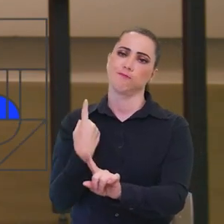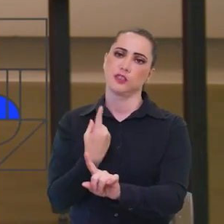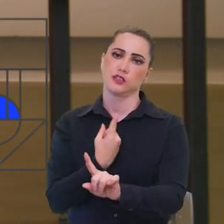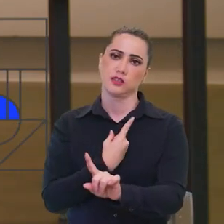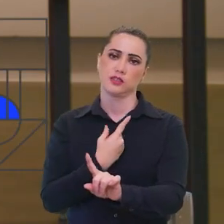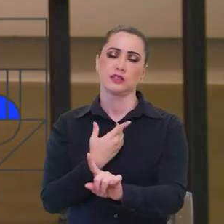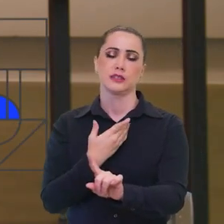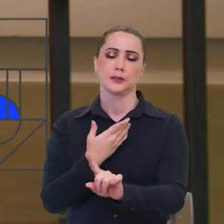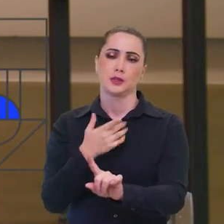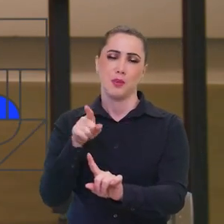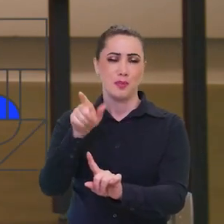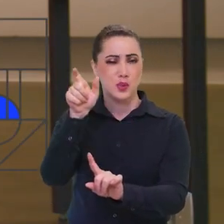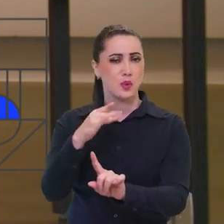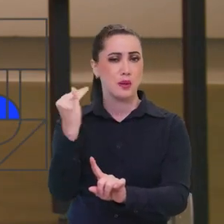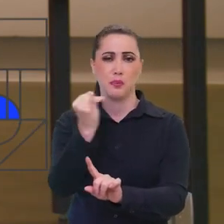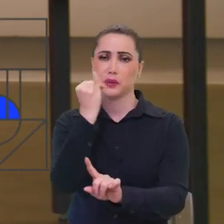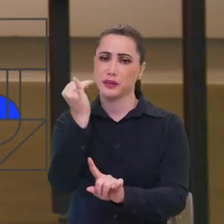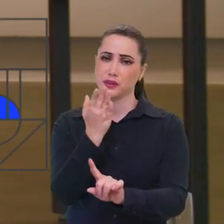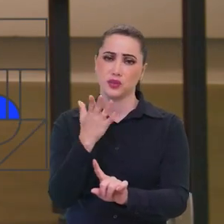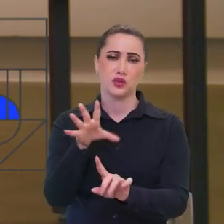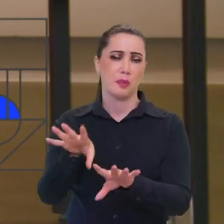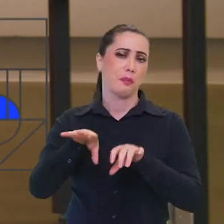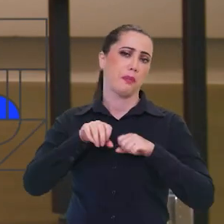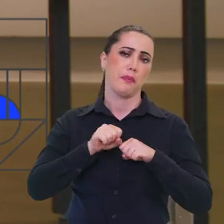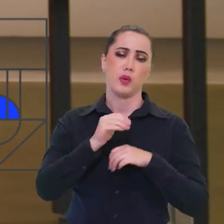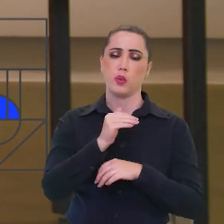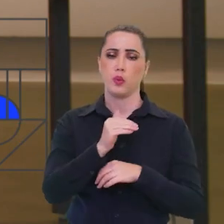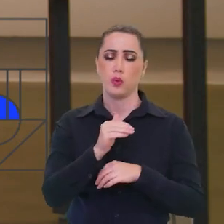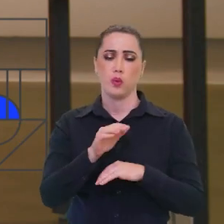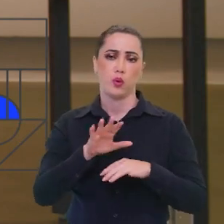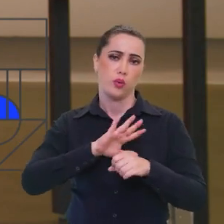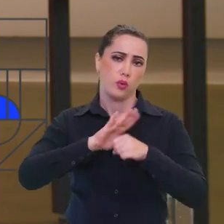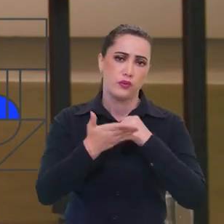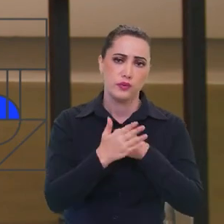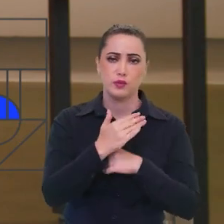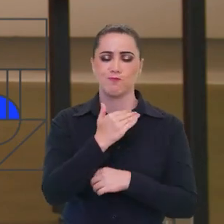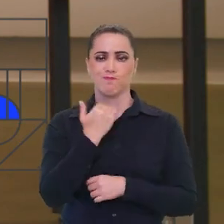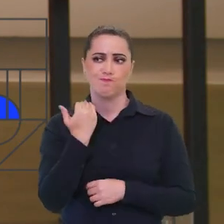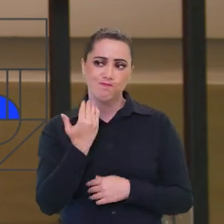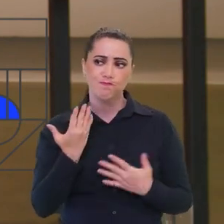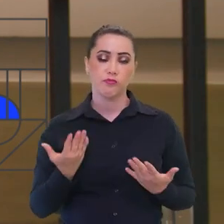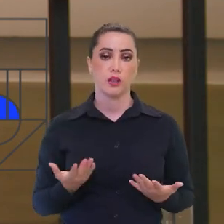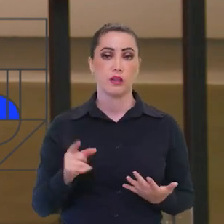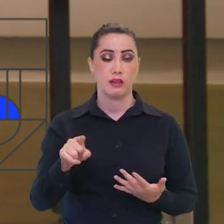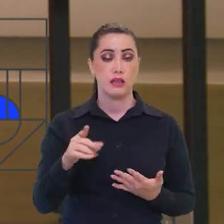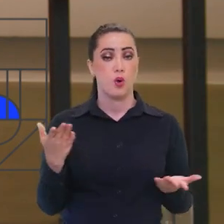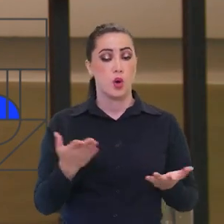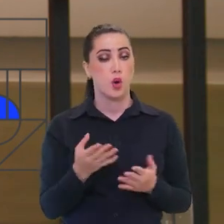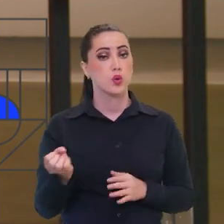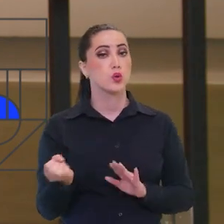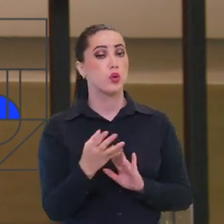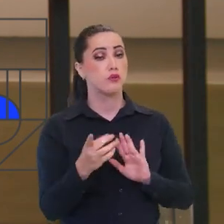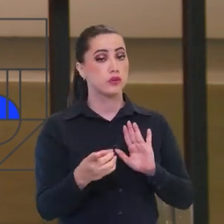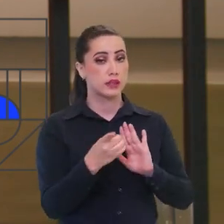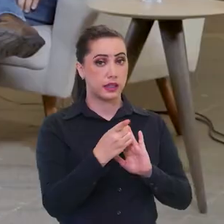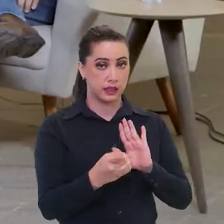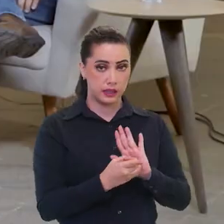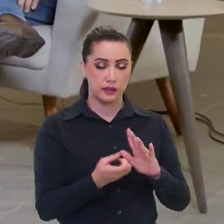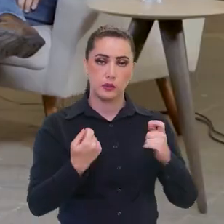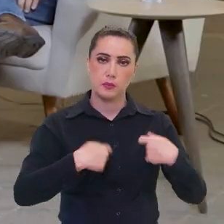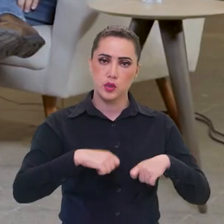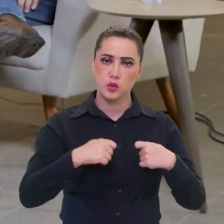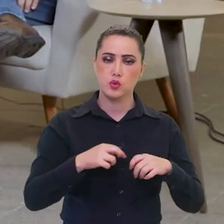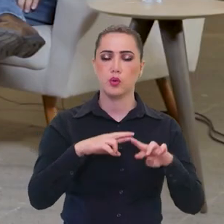durante a... com a Covid. E, para fazer esse decreto novo, nós